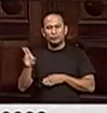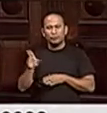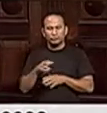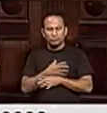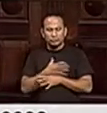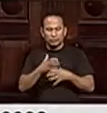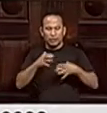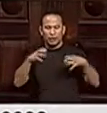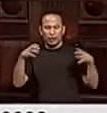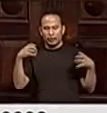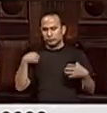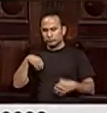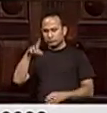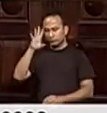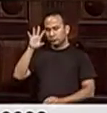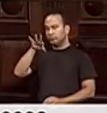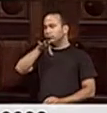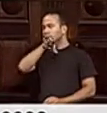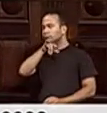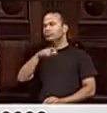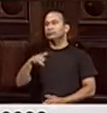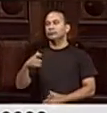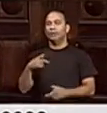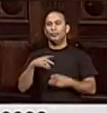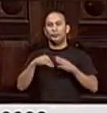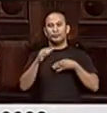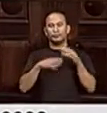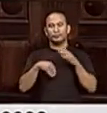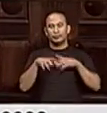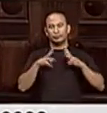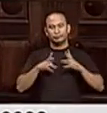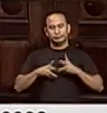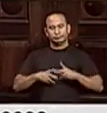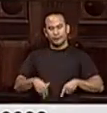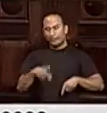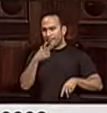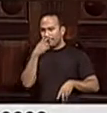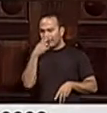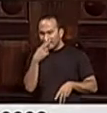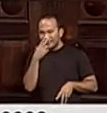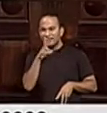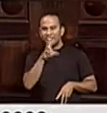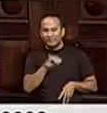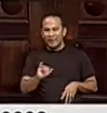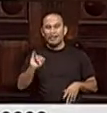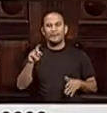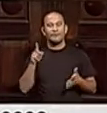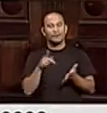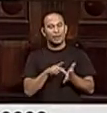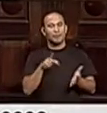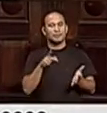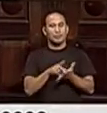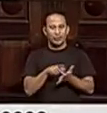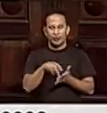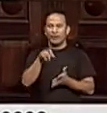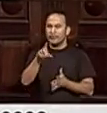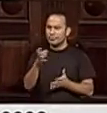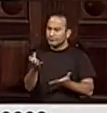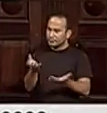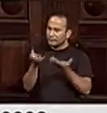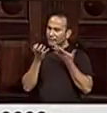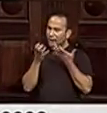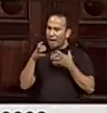pesadelos dos funcionários da CONLURB e da população do Rio de Janeiro parecem que vão se tornar realidade. Isso requer